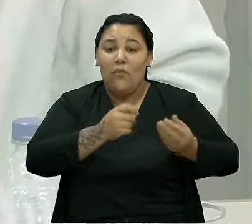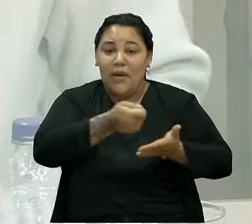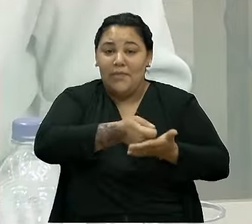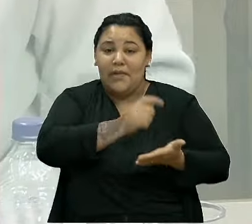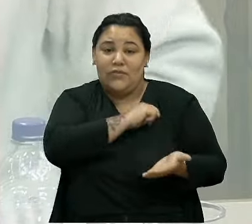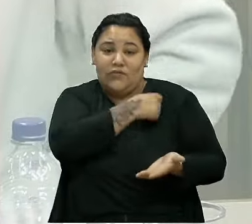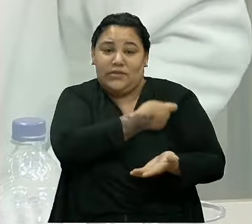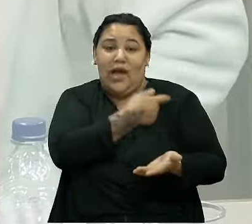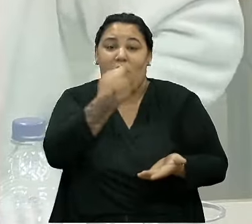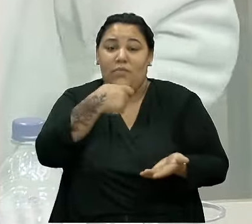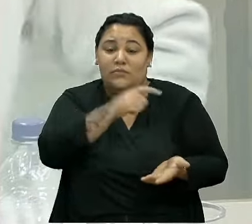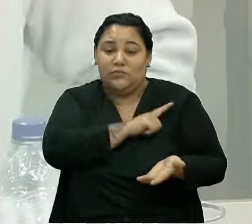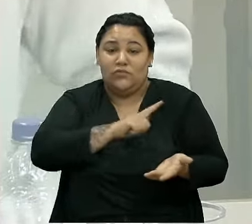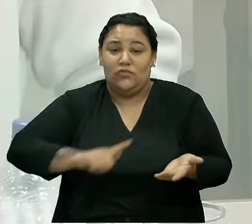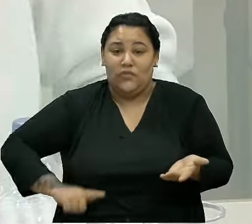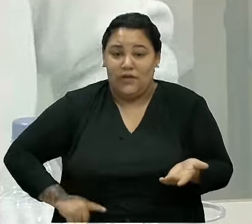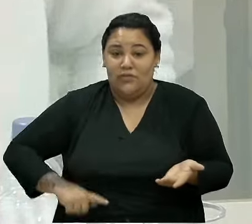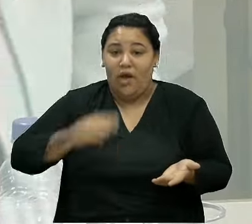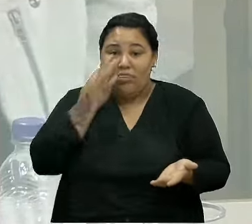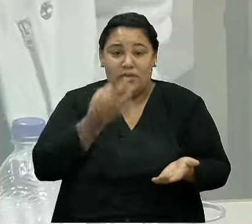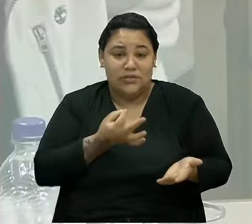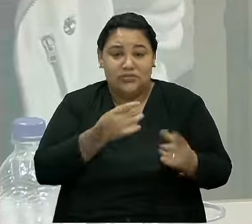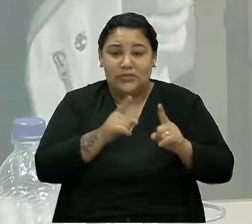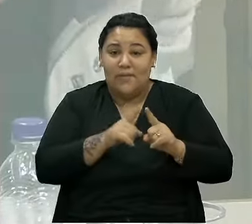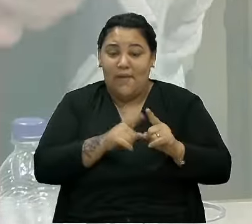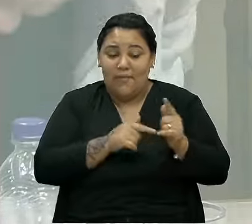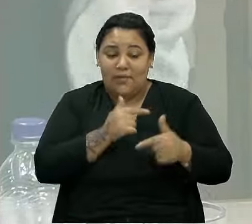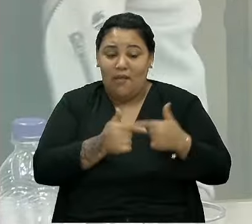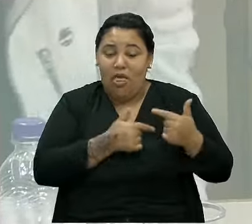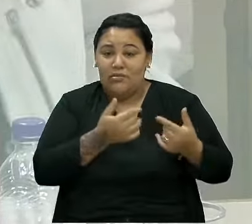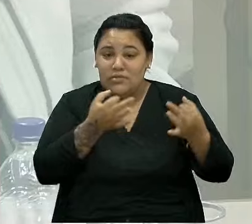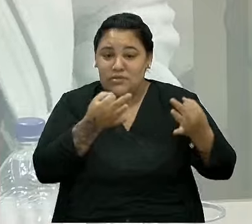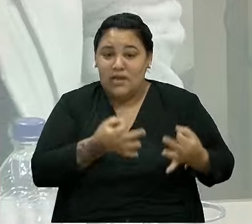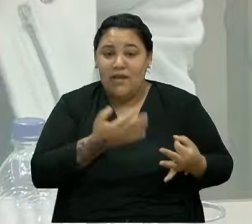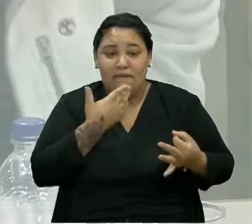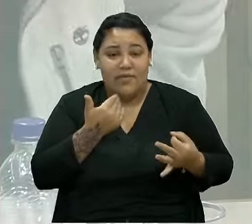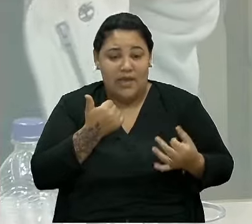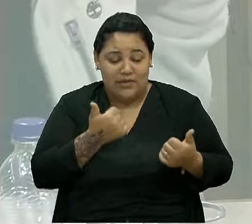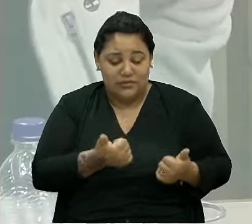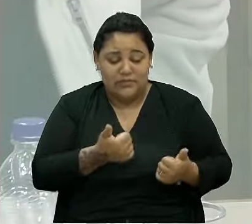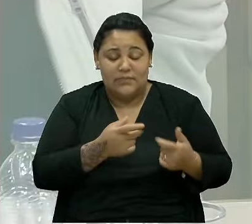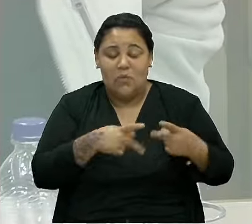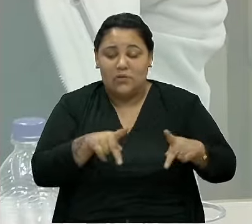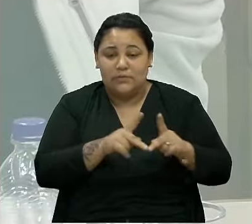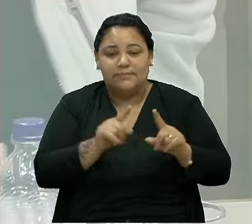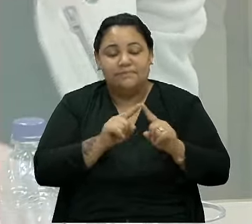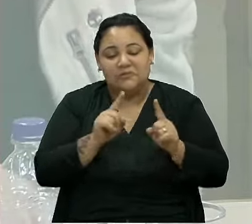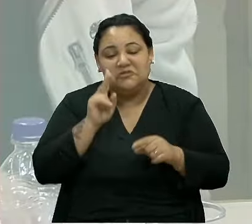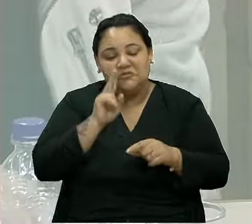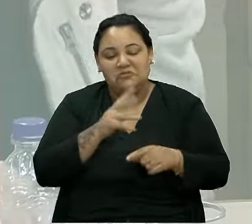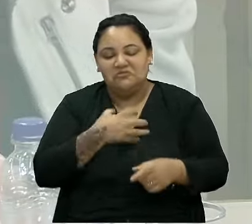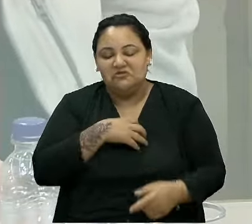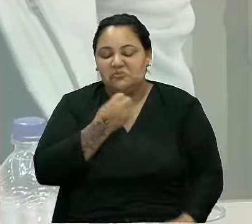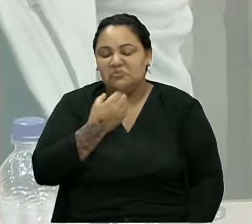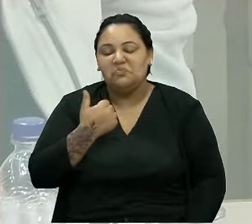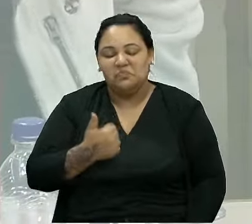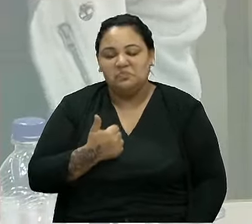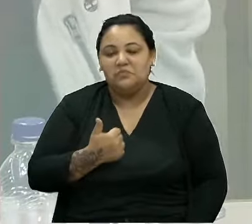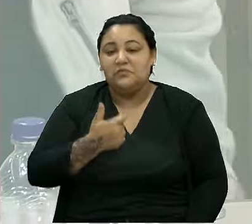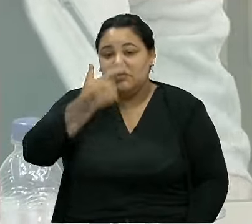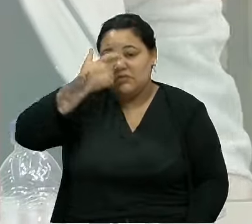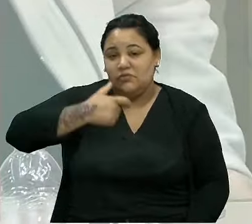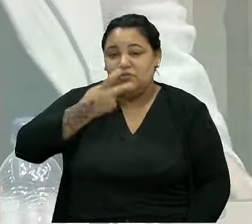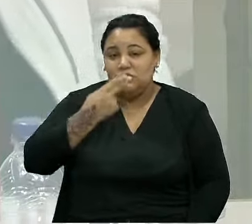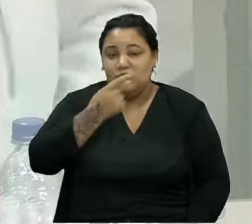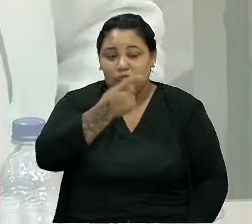precisa estar atento para que isso funcione e, de fato, beneficie. Mas eu vejo, sim, com bons olhos, acho que, como o senhor fala, as